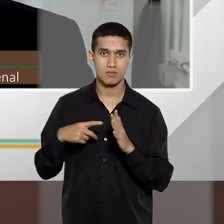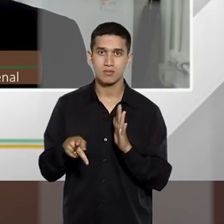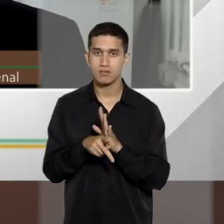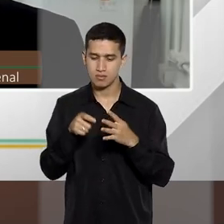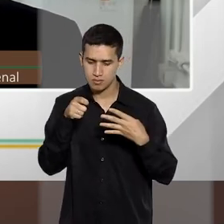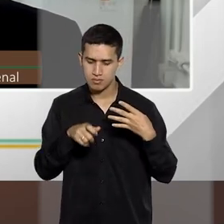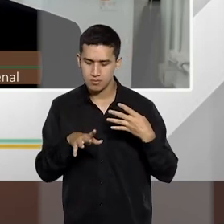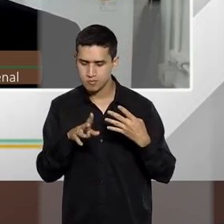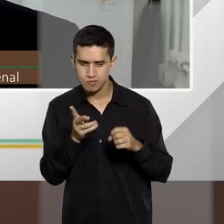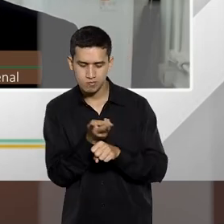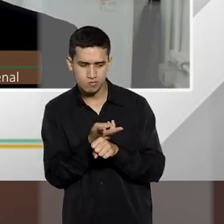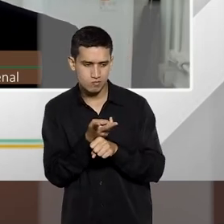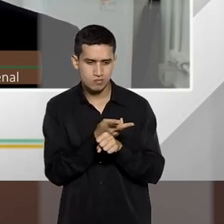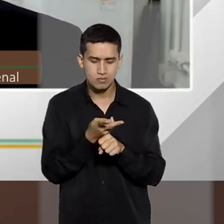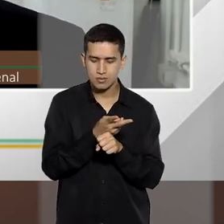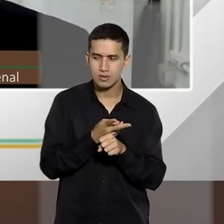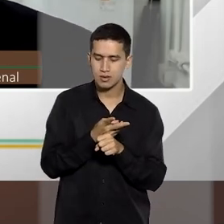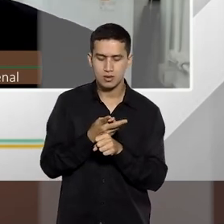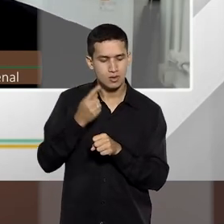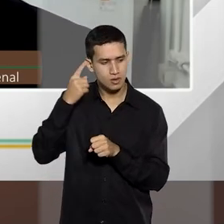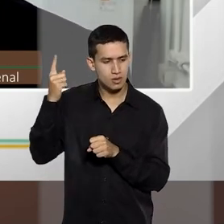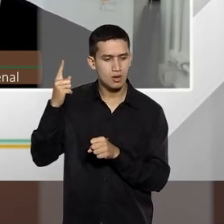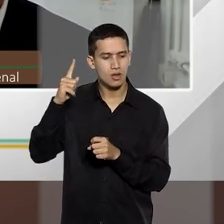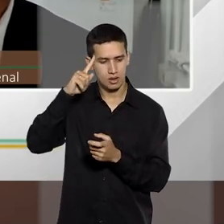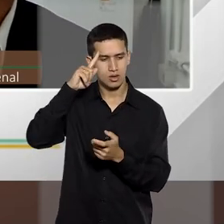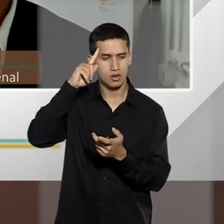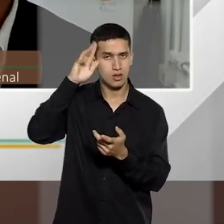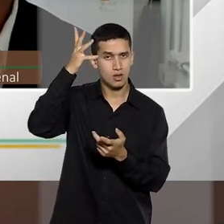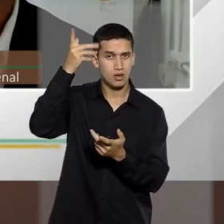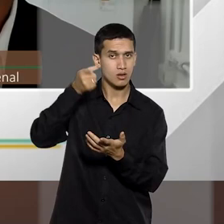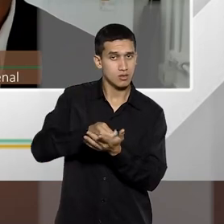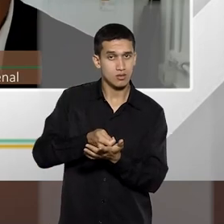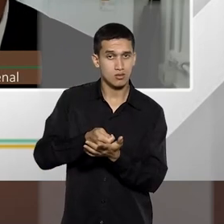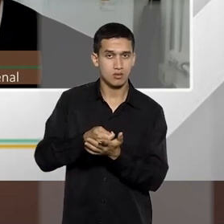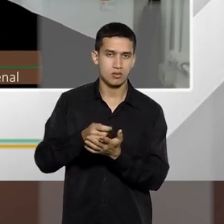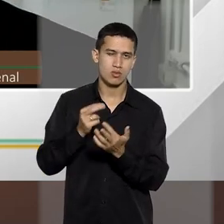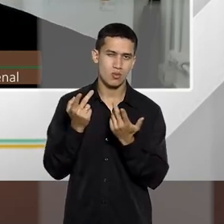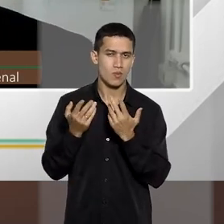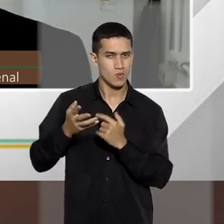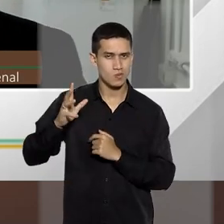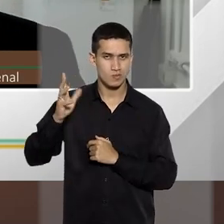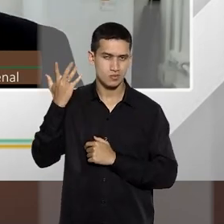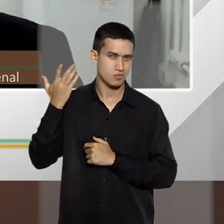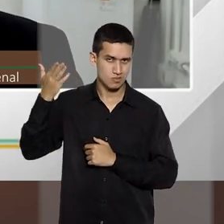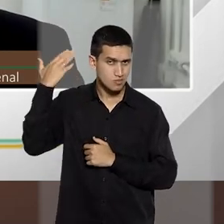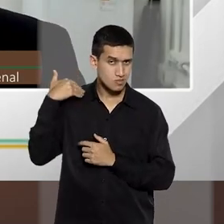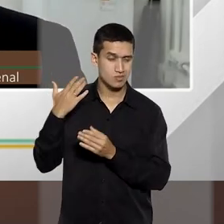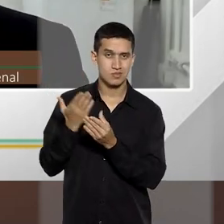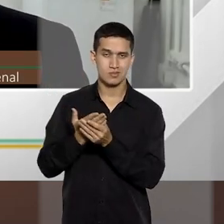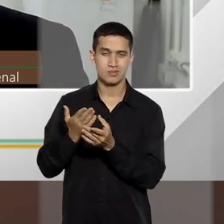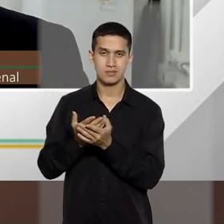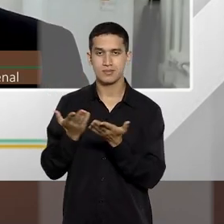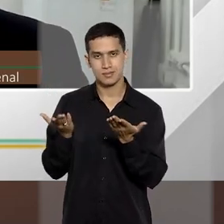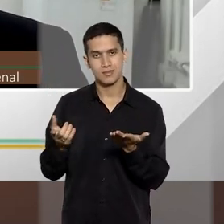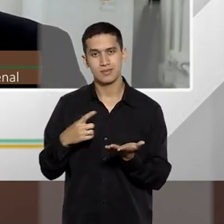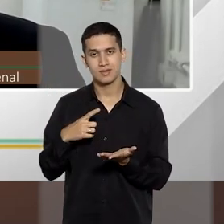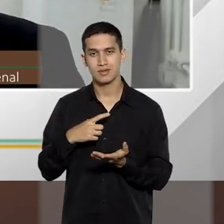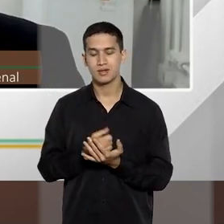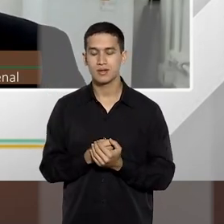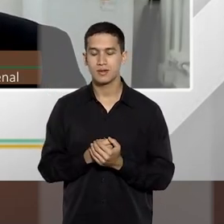tomar uma decisão segura, baseada no que aconteceu em fatos semelhantes do que aconteceu. Então, essa